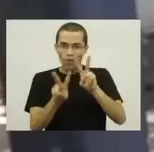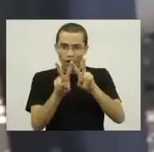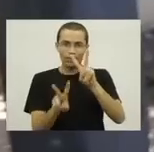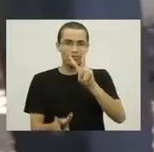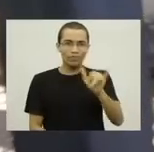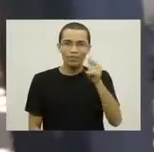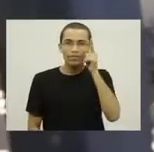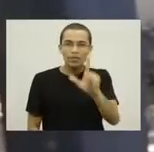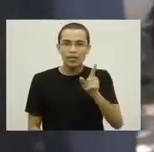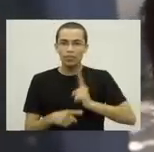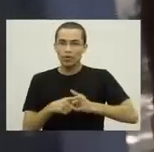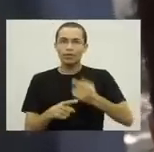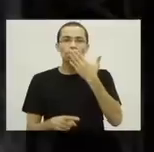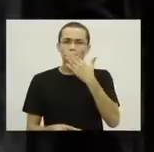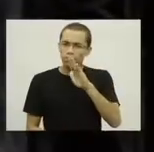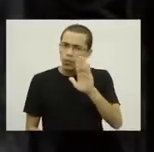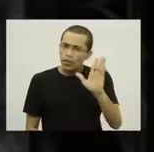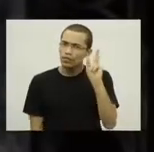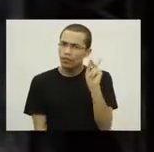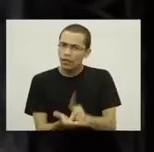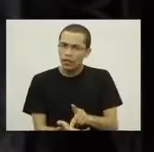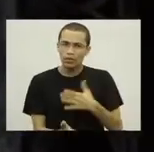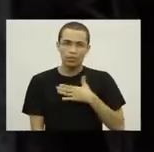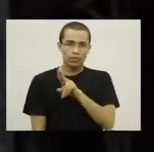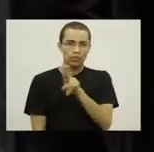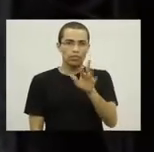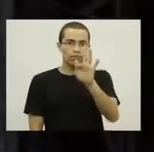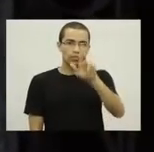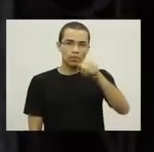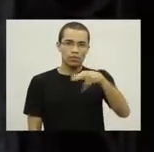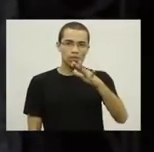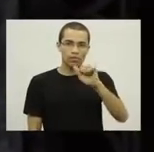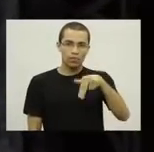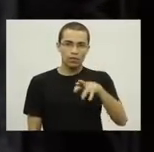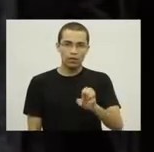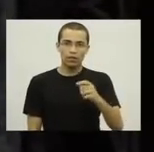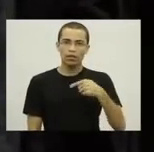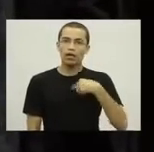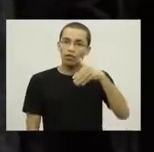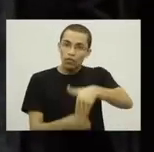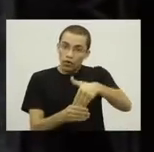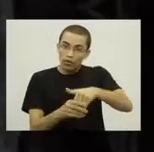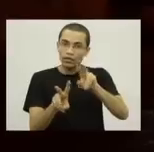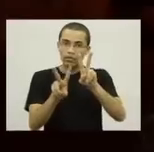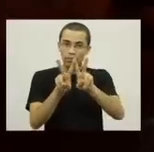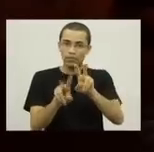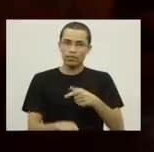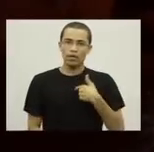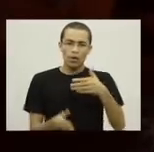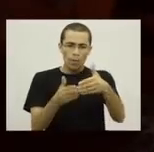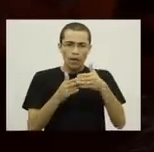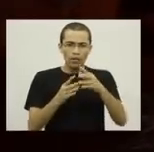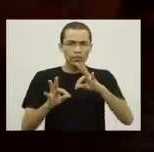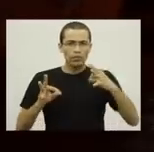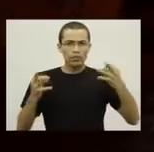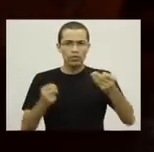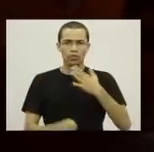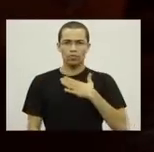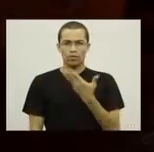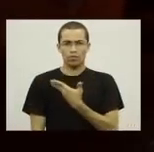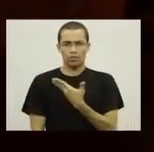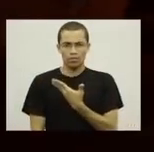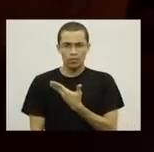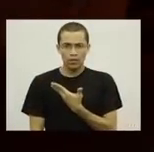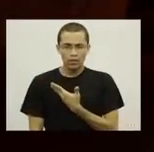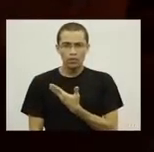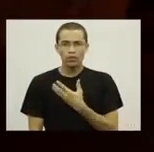ganhar. O que ele promete, ele faz. Meu nome é Franciane, vou votar para o Hélito. Eu moro no bairro de cidade 9. Peço para todos os meus amigos que